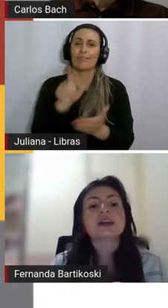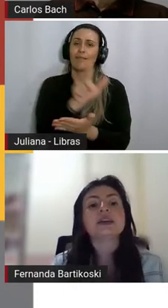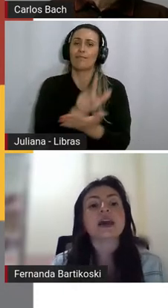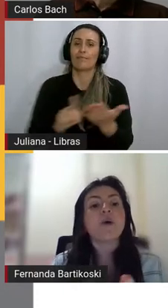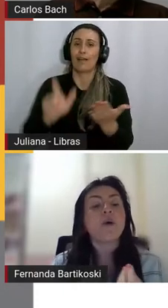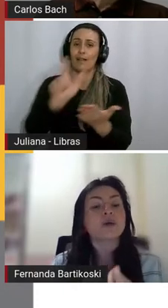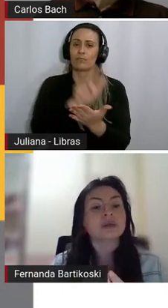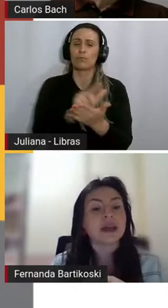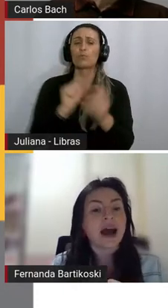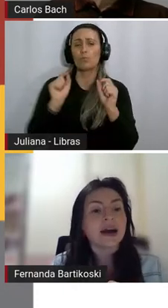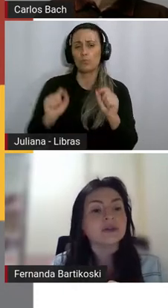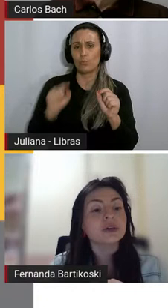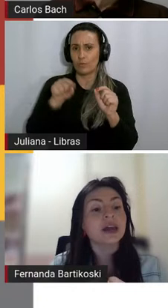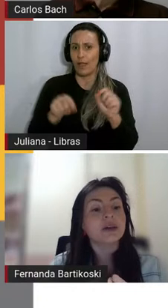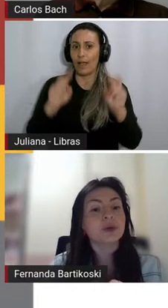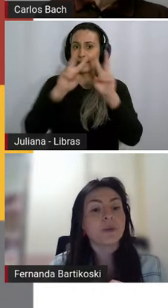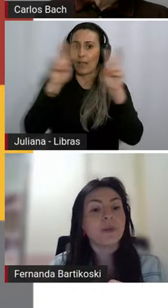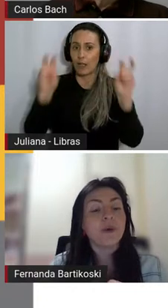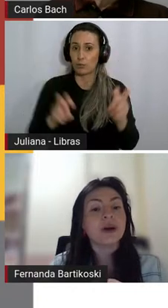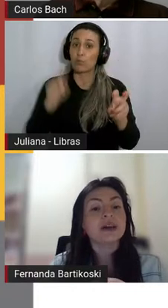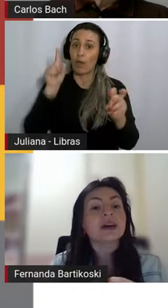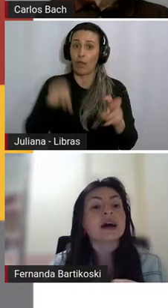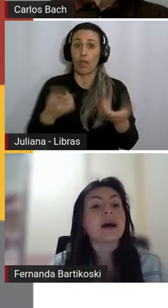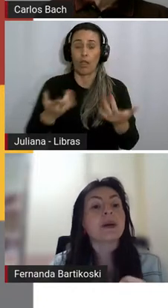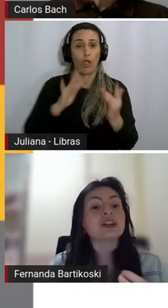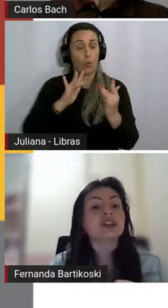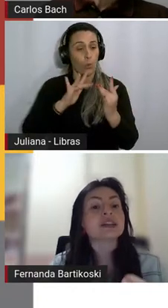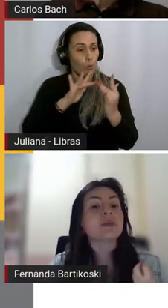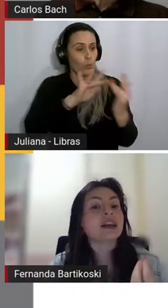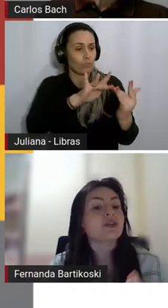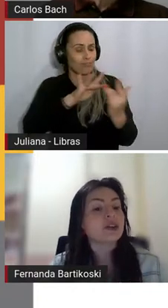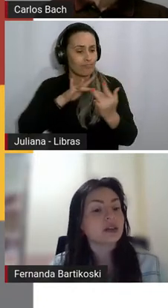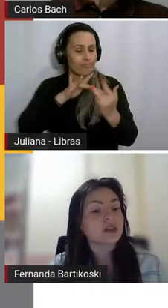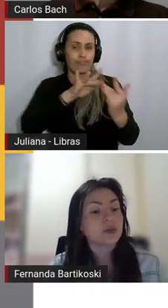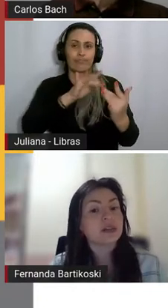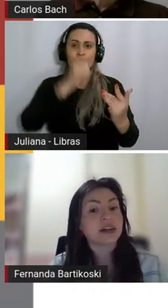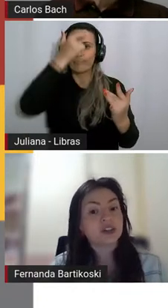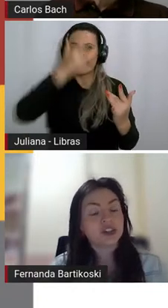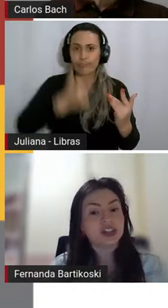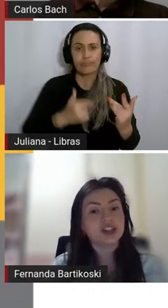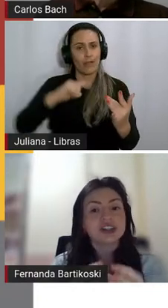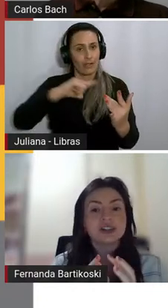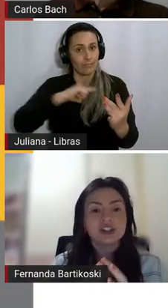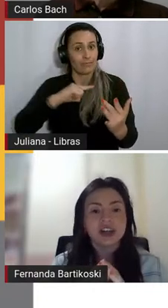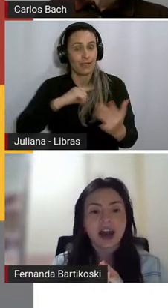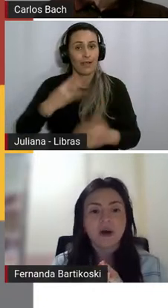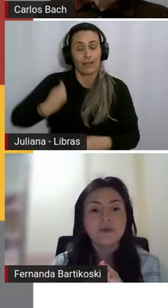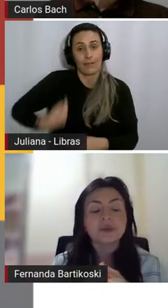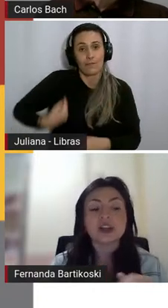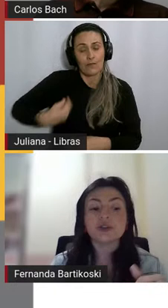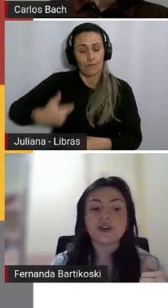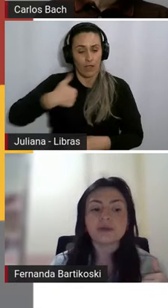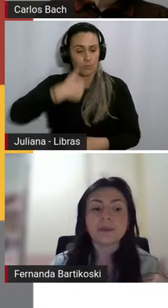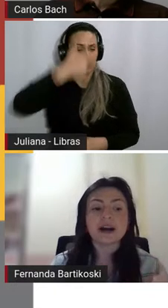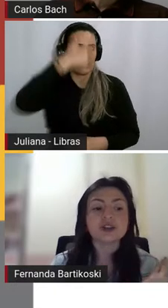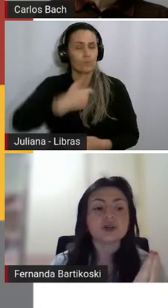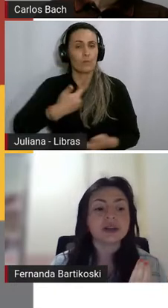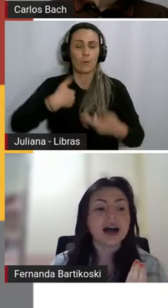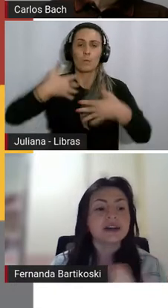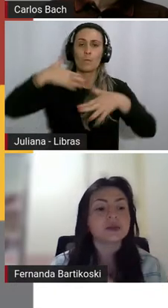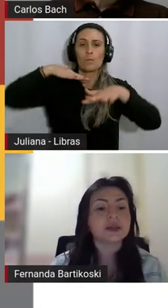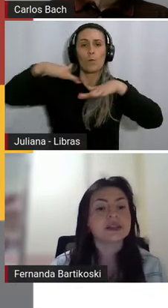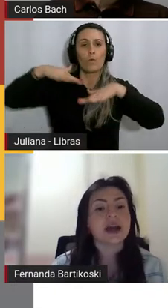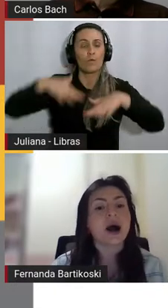que é o contato que ele propõe a partir das manifestações artísticas em geral e de forma